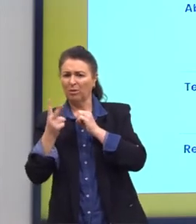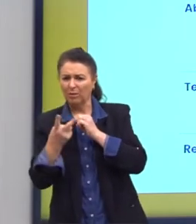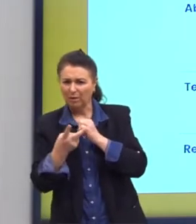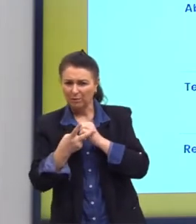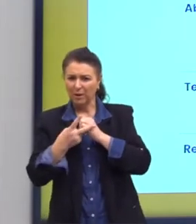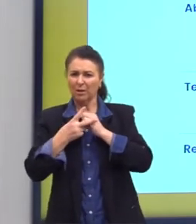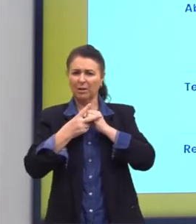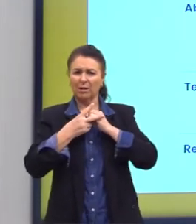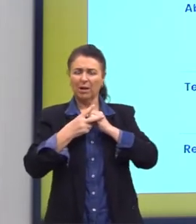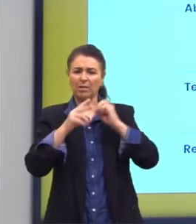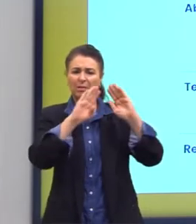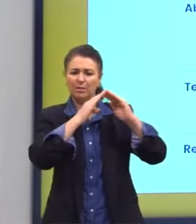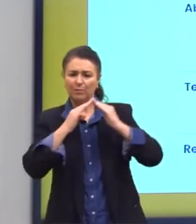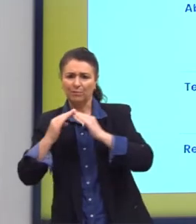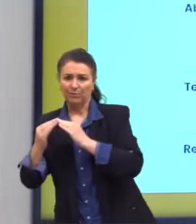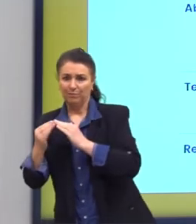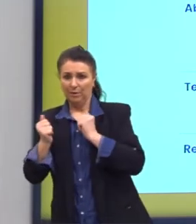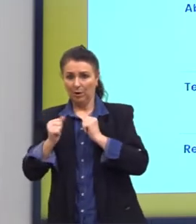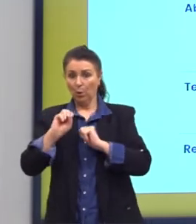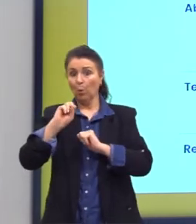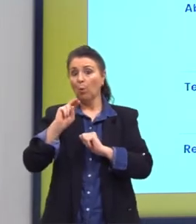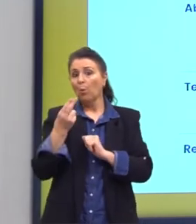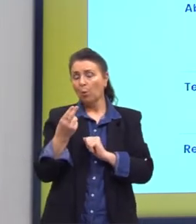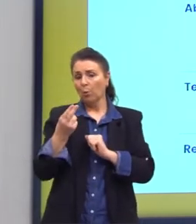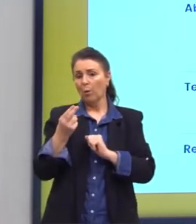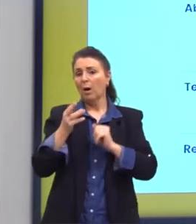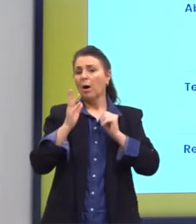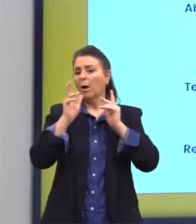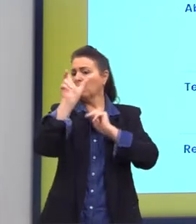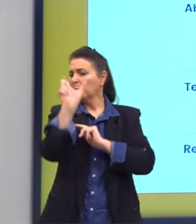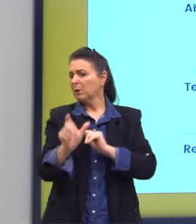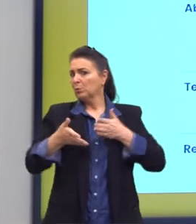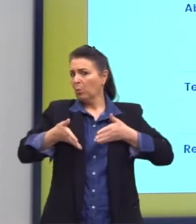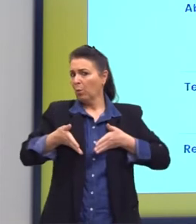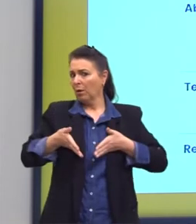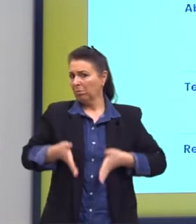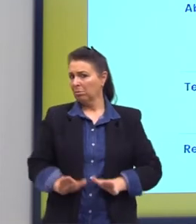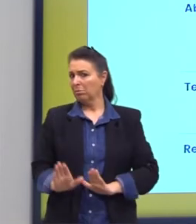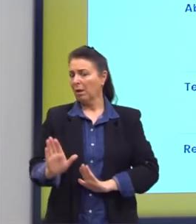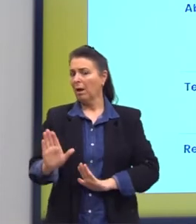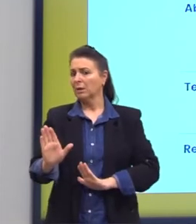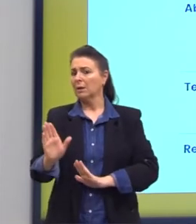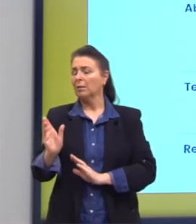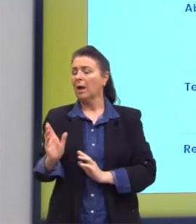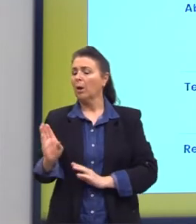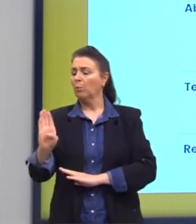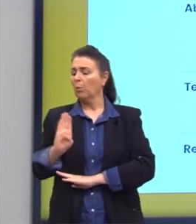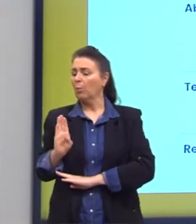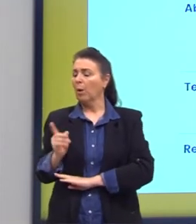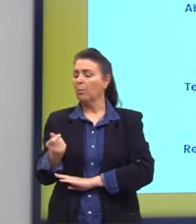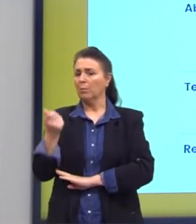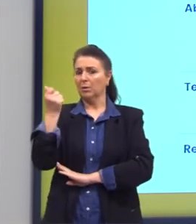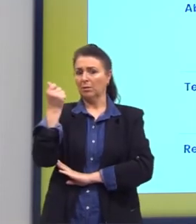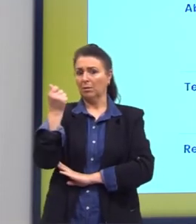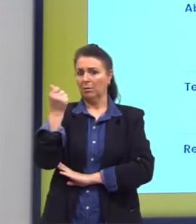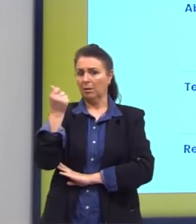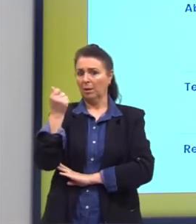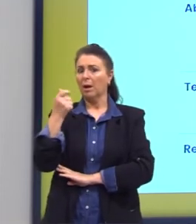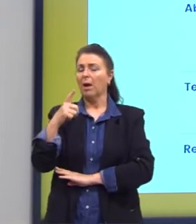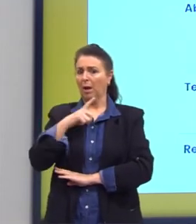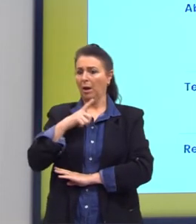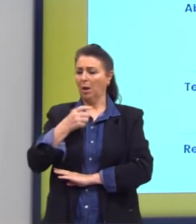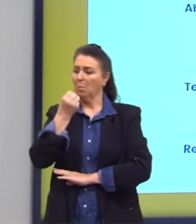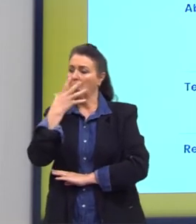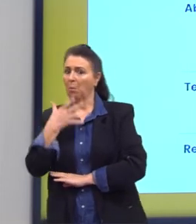nem todo mundo que nasce na alta burguesia vai ser uma pessoa de bem, de caráter. Não, a gente tem que pensar que é o